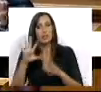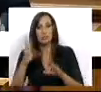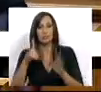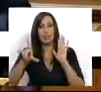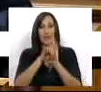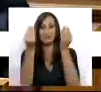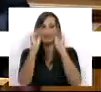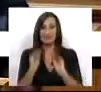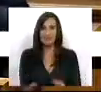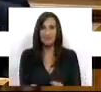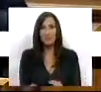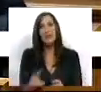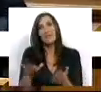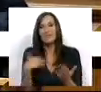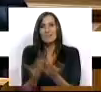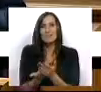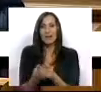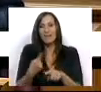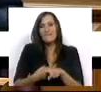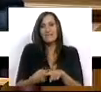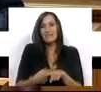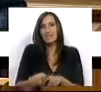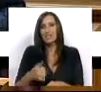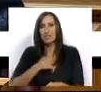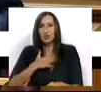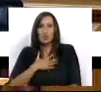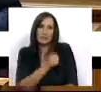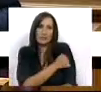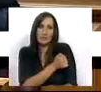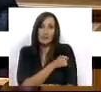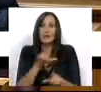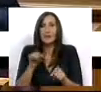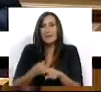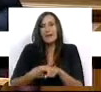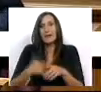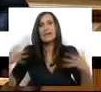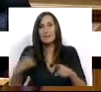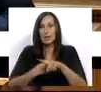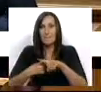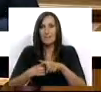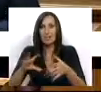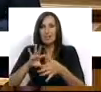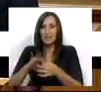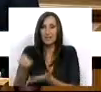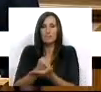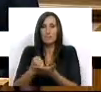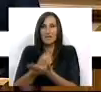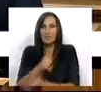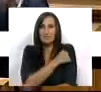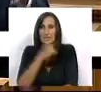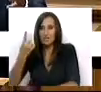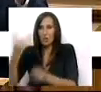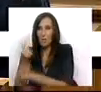dos Despejos, foram reforçar o interesse dos senhorios e dos grandes interesses ligados ao mercado imobiliário.